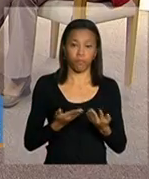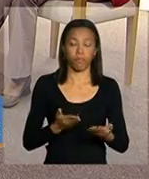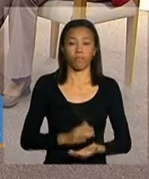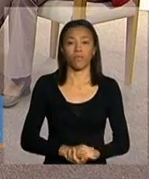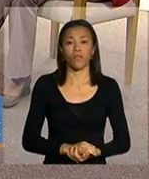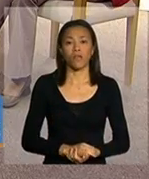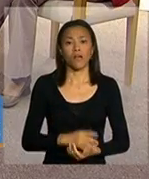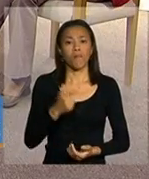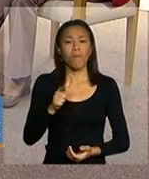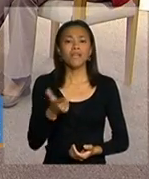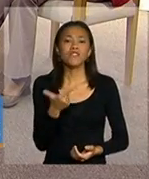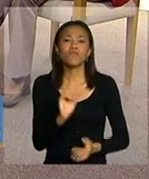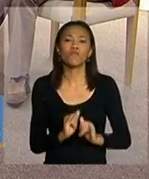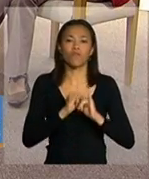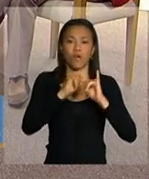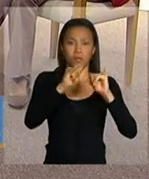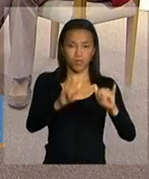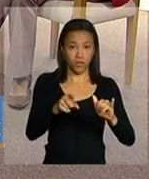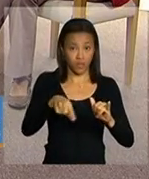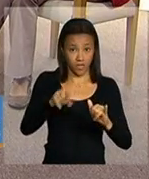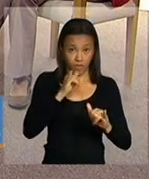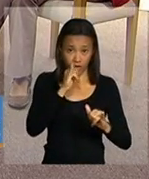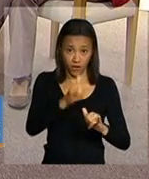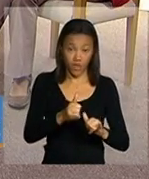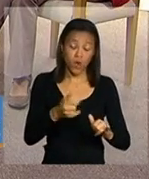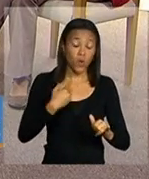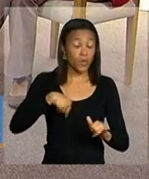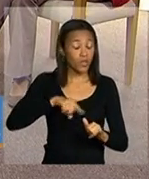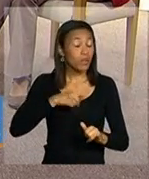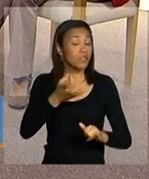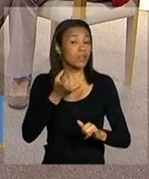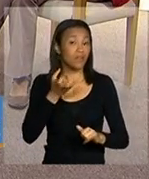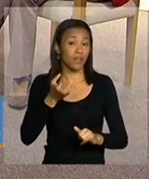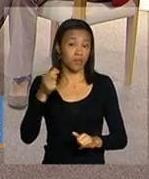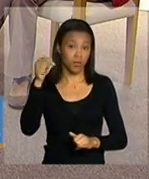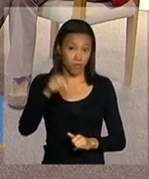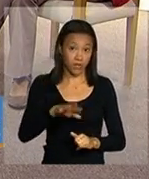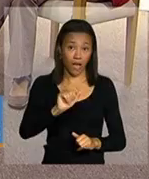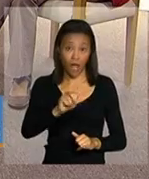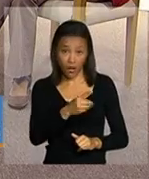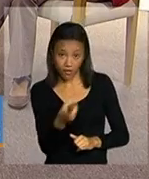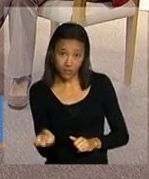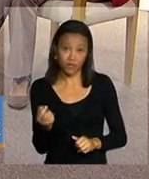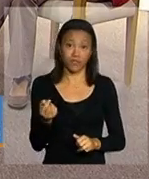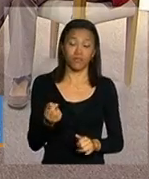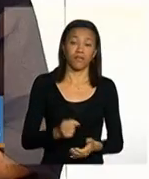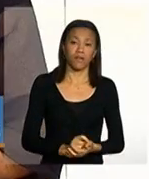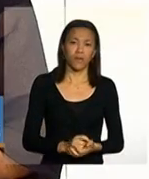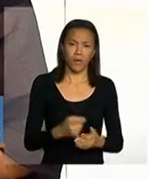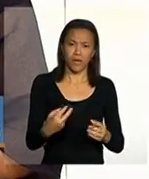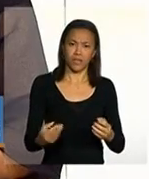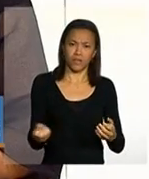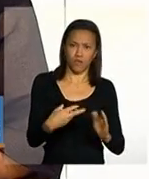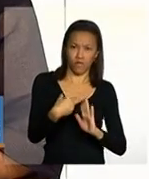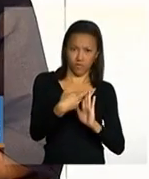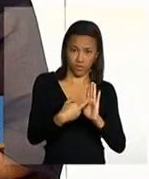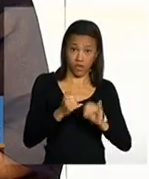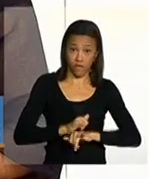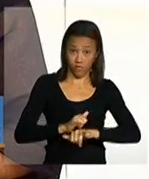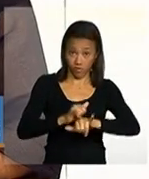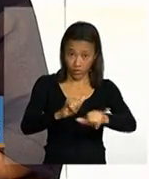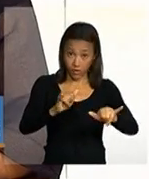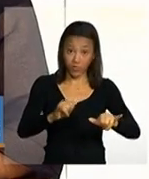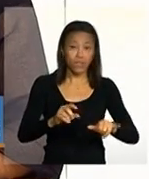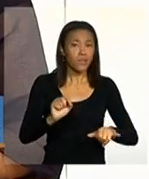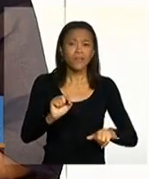acrescentar um detalhe que assim o que a gente espera com essa ação desencadeada agora com essa instrução operacional é também